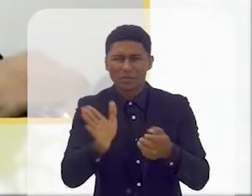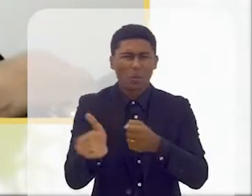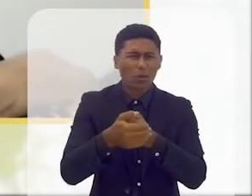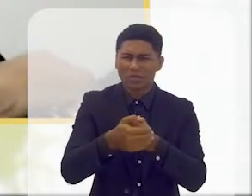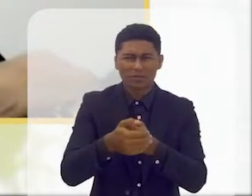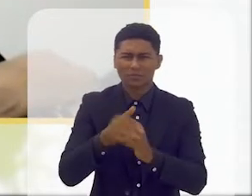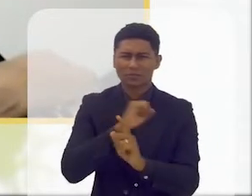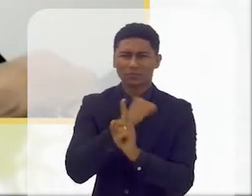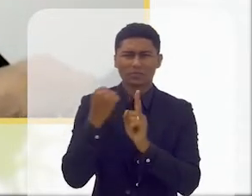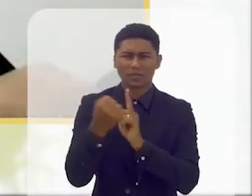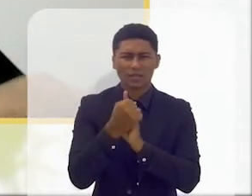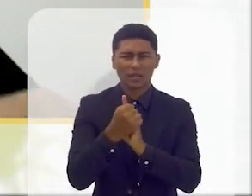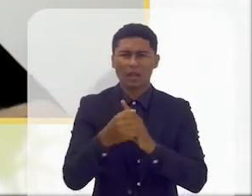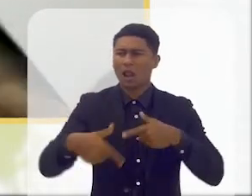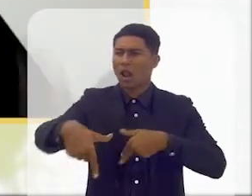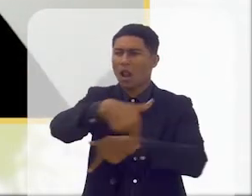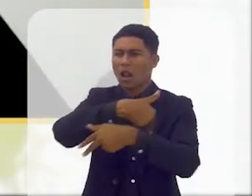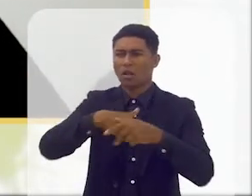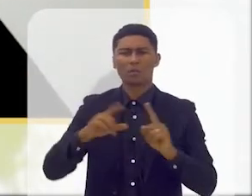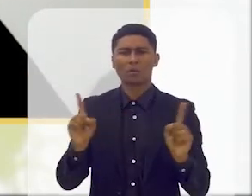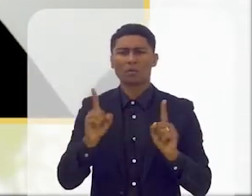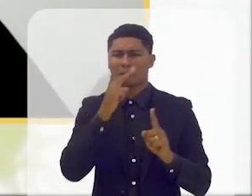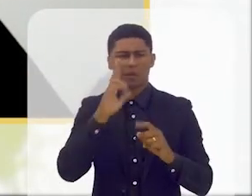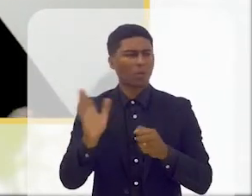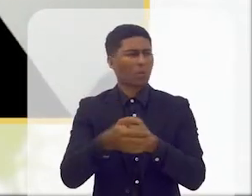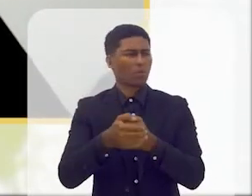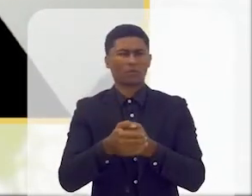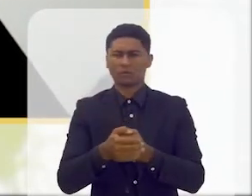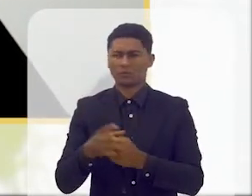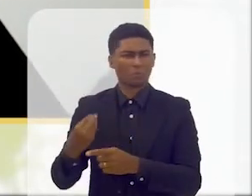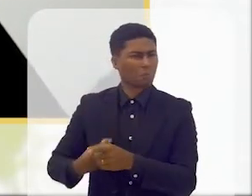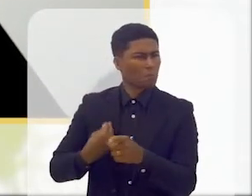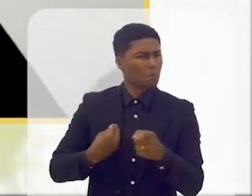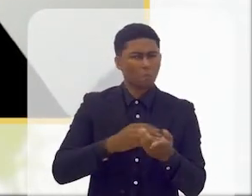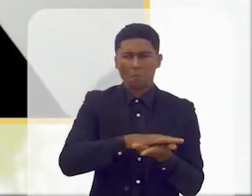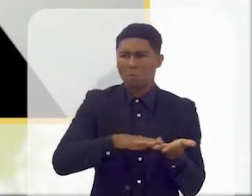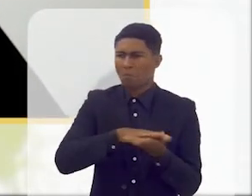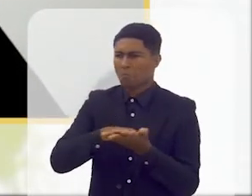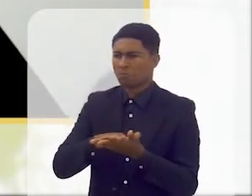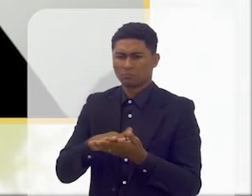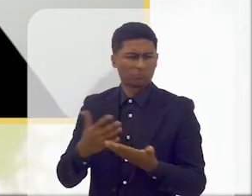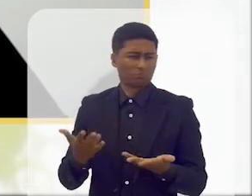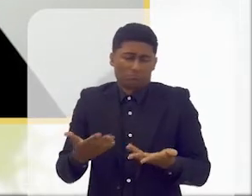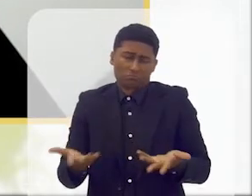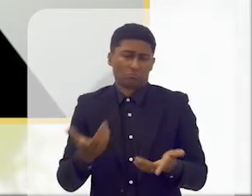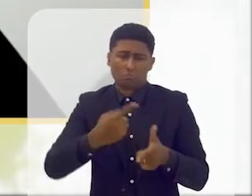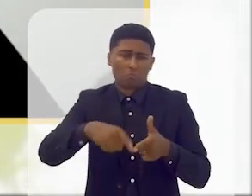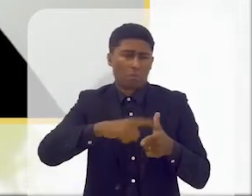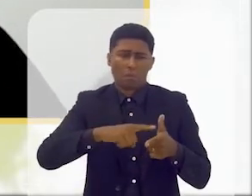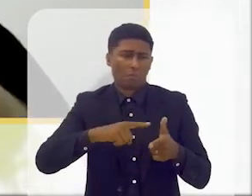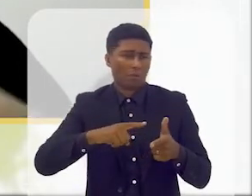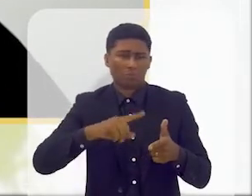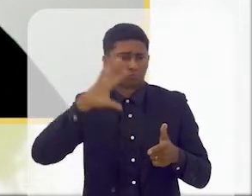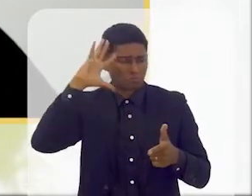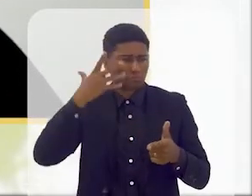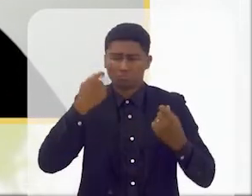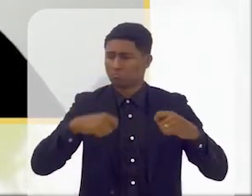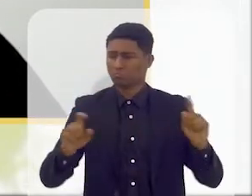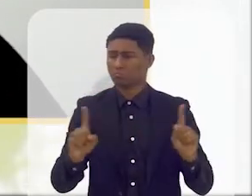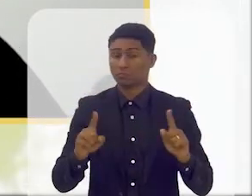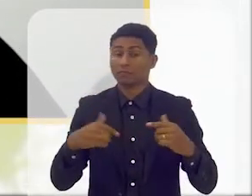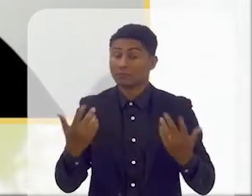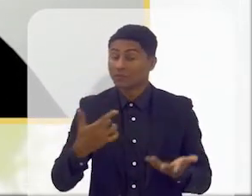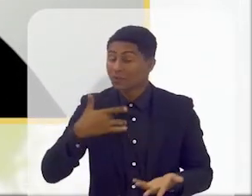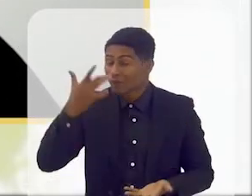escondidas da sociedade, parece que não existem, então se não existem como é que eu posso resolver esta situação? Eu para mim